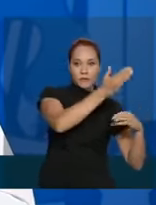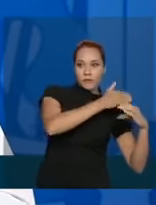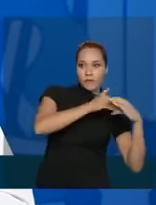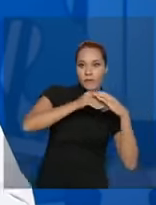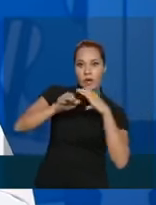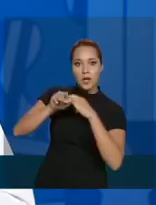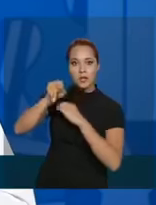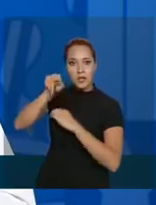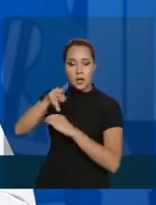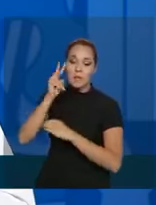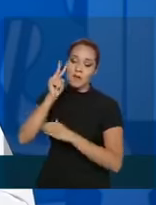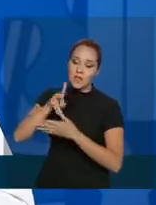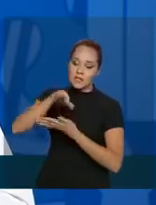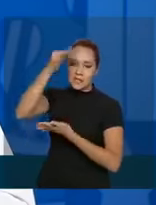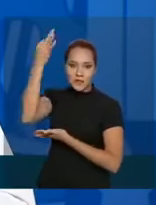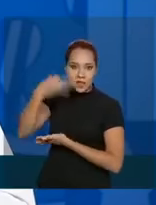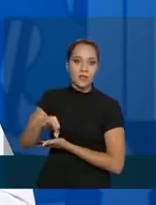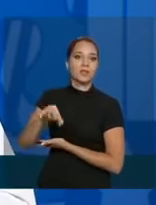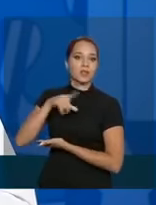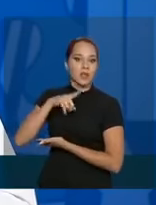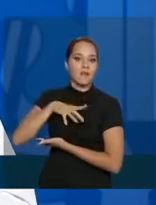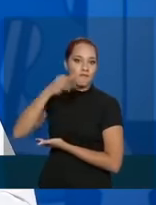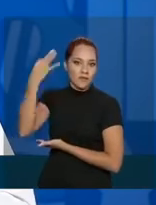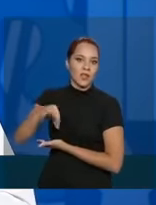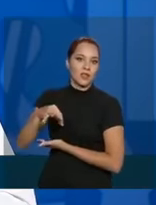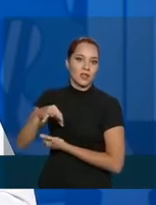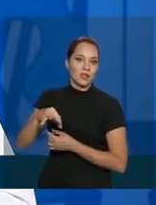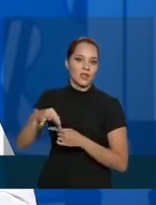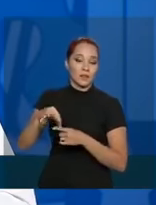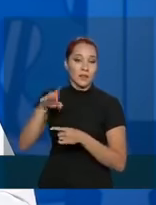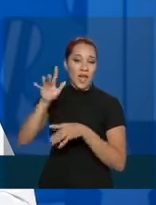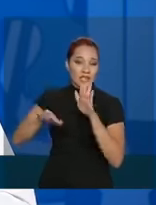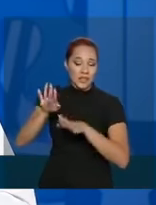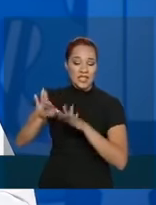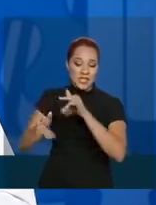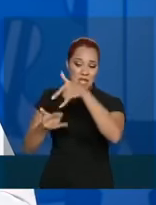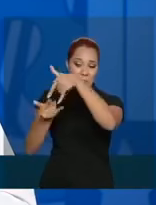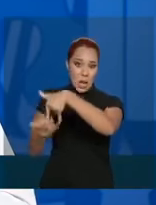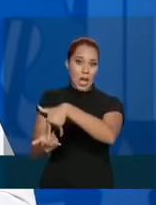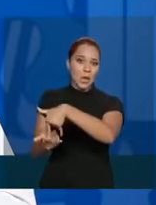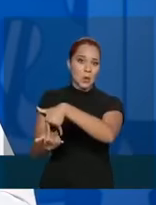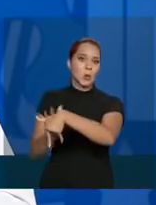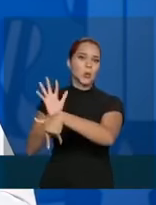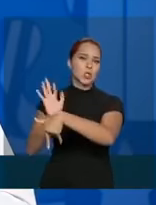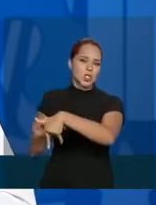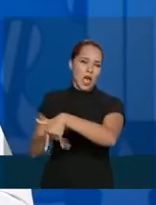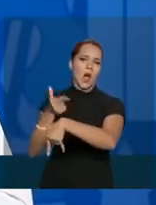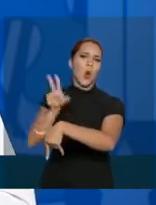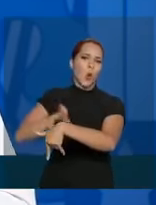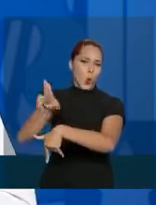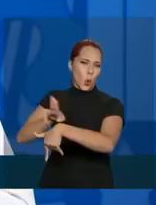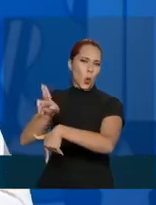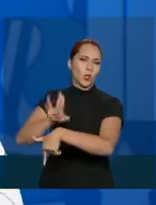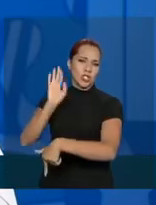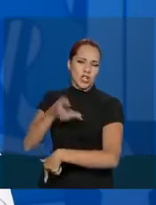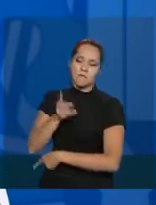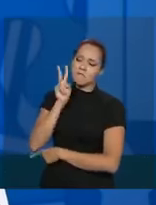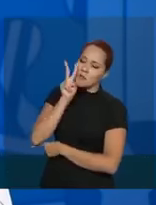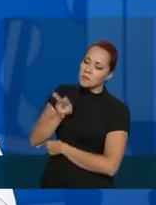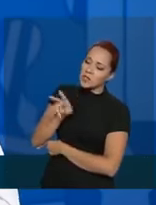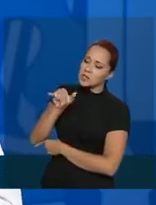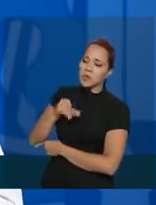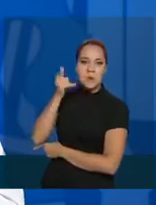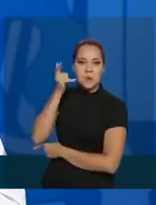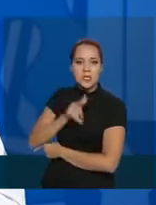certificar que efetivamente existe. Muitas vezes esse leito já está funcionando. A gente vai lá ver se